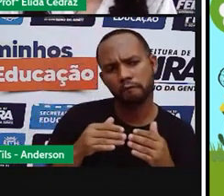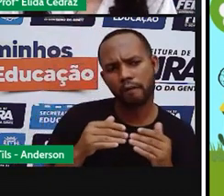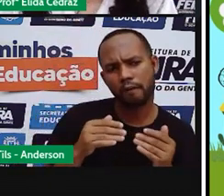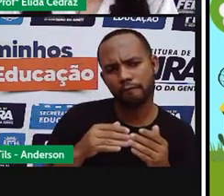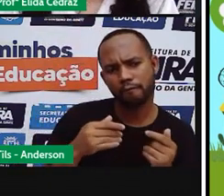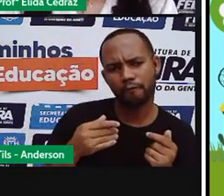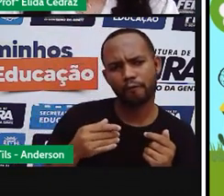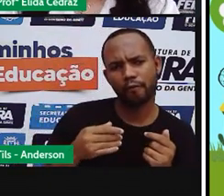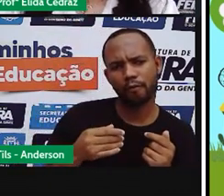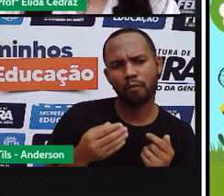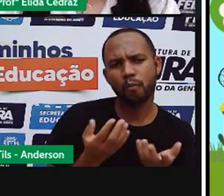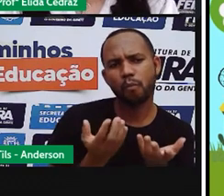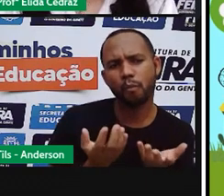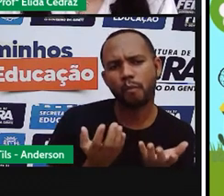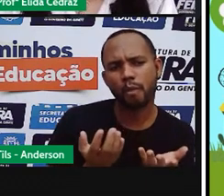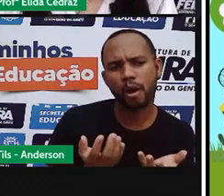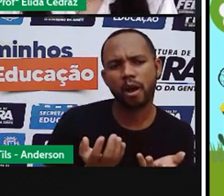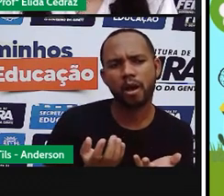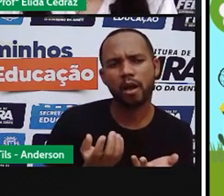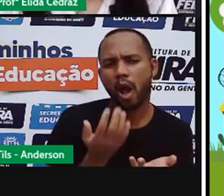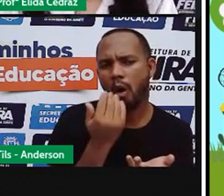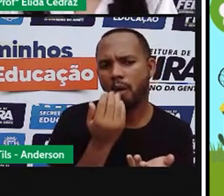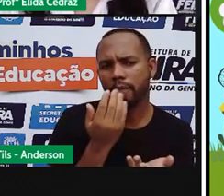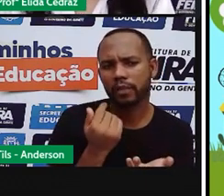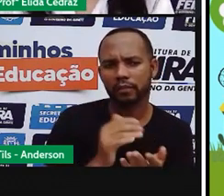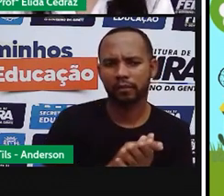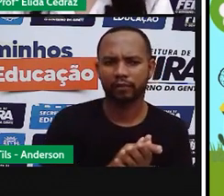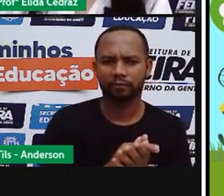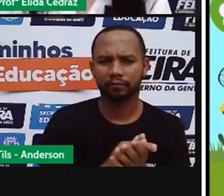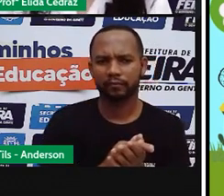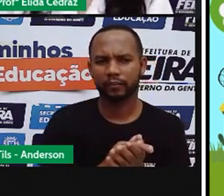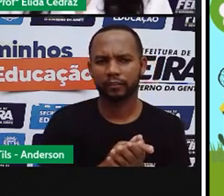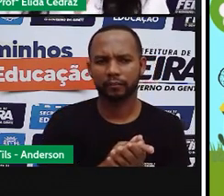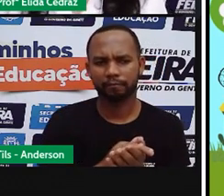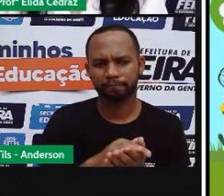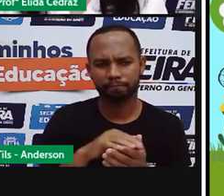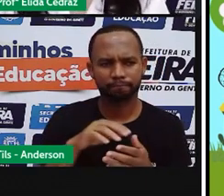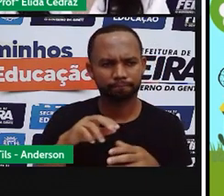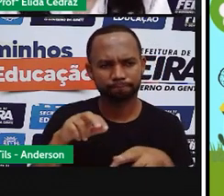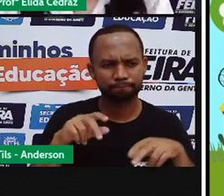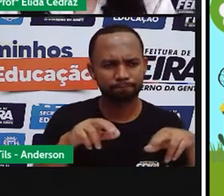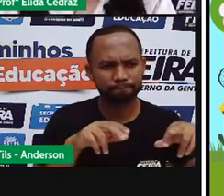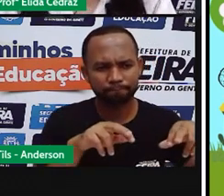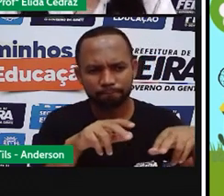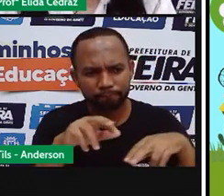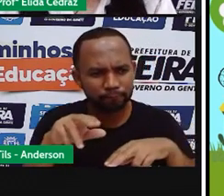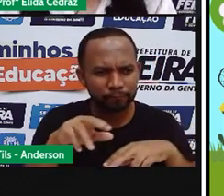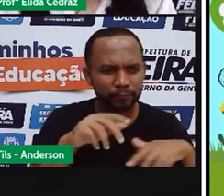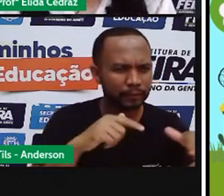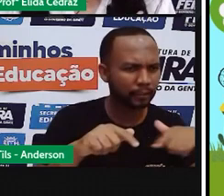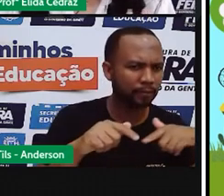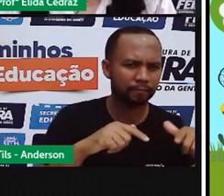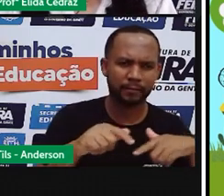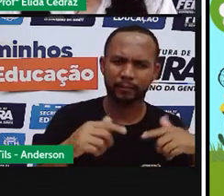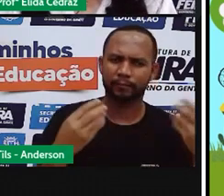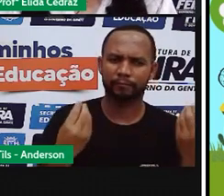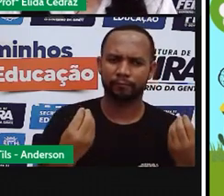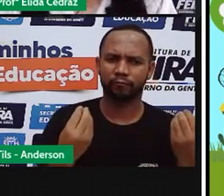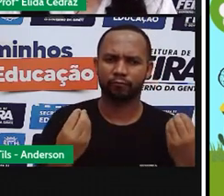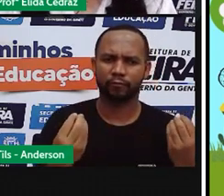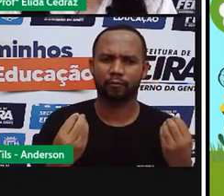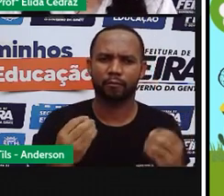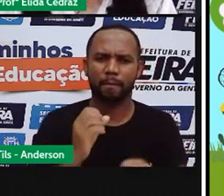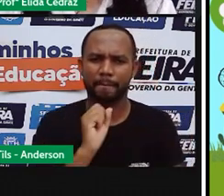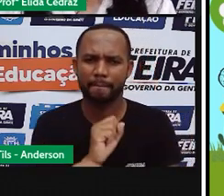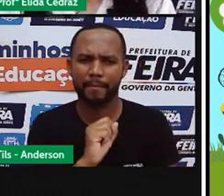formigrinha, me dê um pouco de comida. A formiga parou de trabalhar. Coisa que era contra os